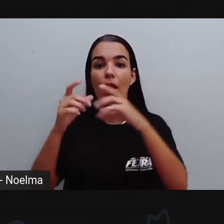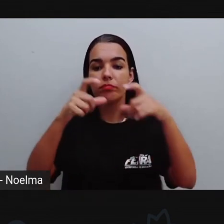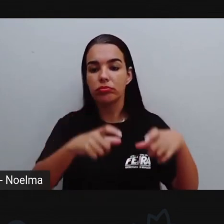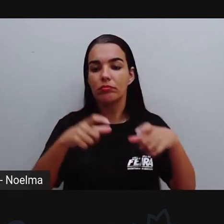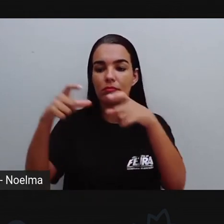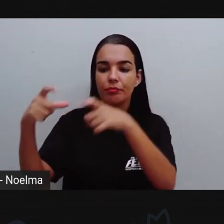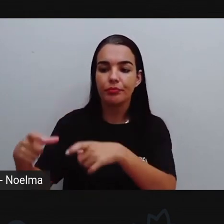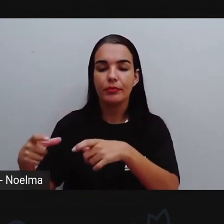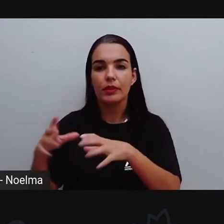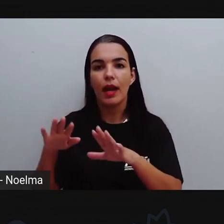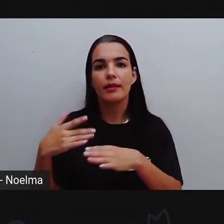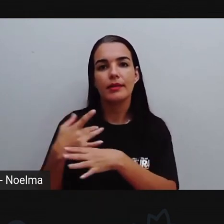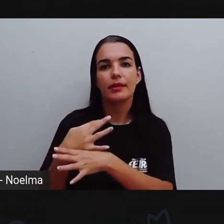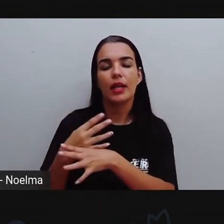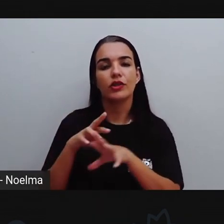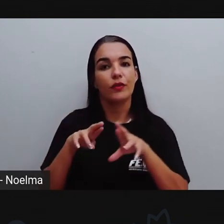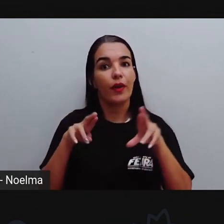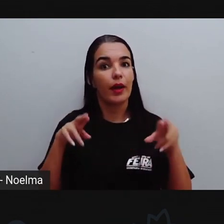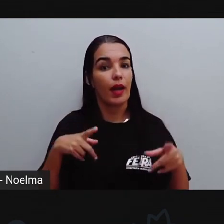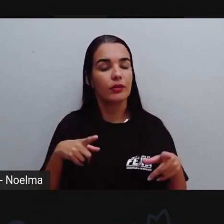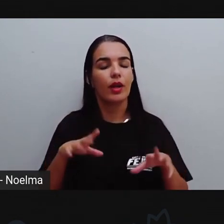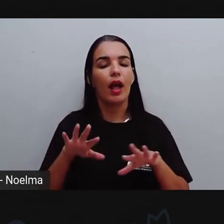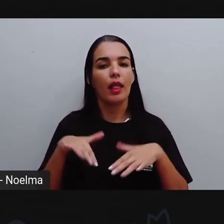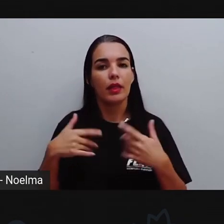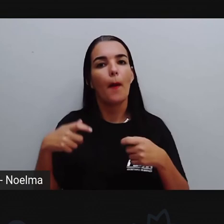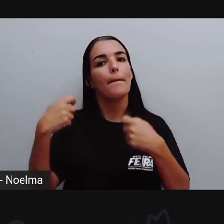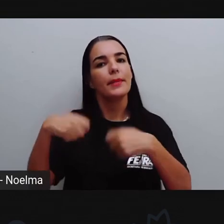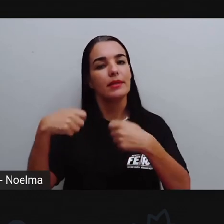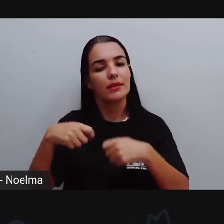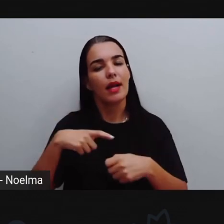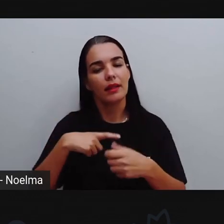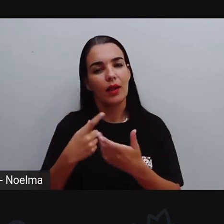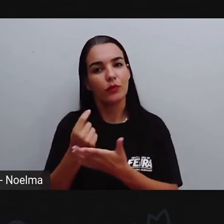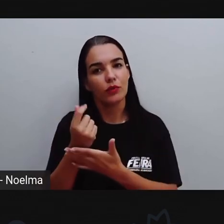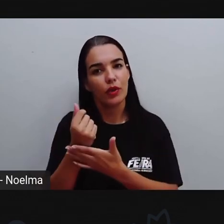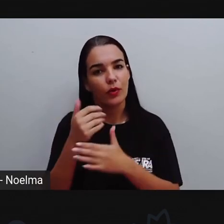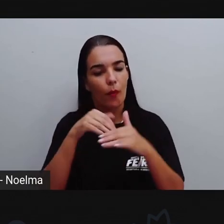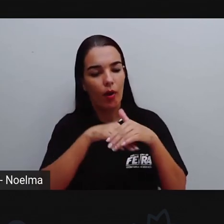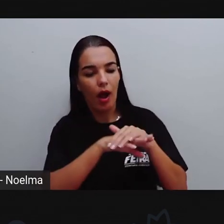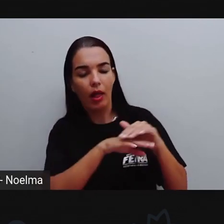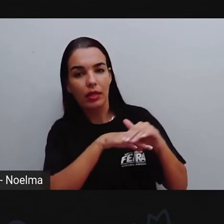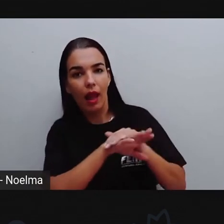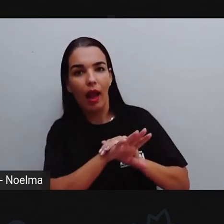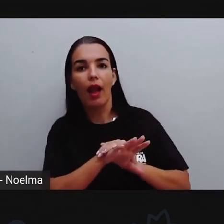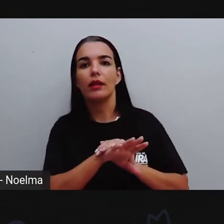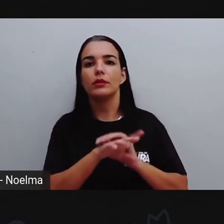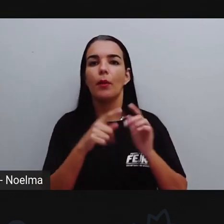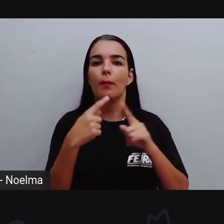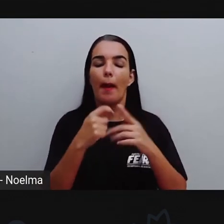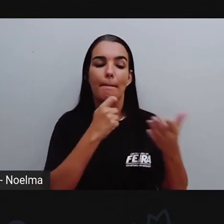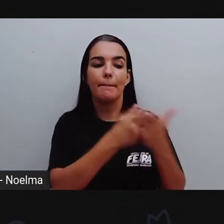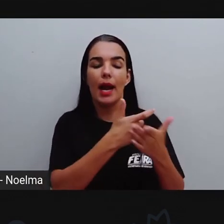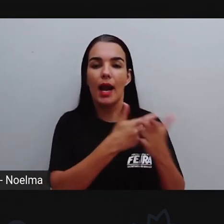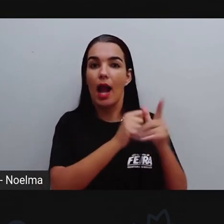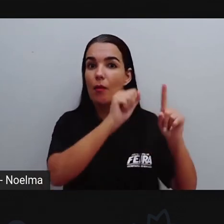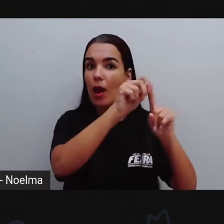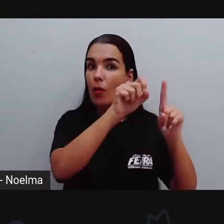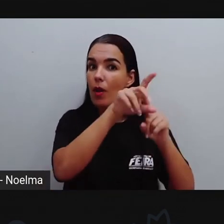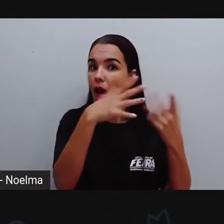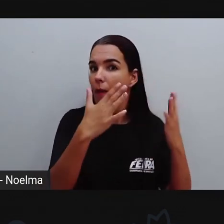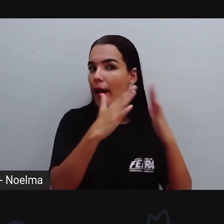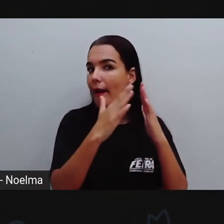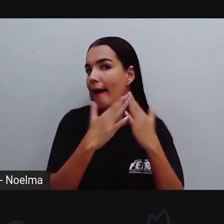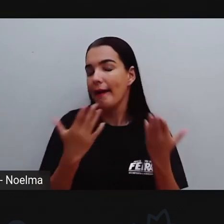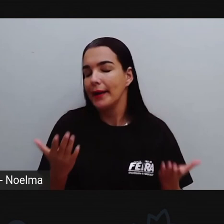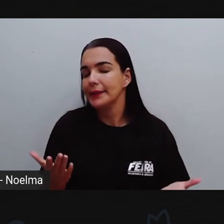não é a nossa cidade, então a gente precisa ter um dinheirinho extra para poder pagar um aluguel, né? De um local para a